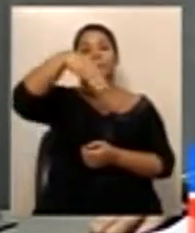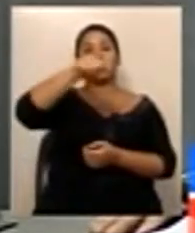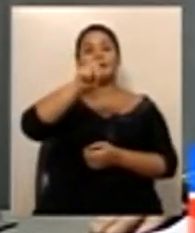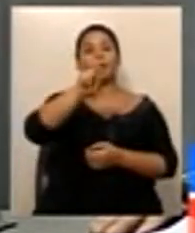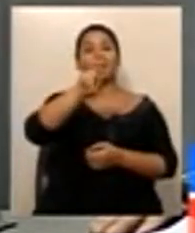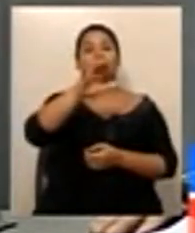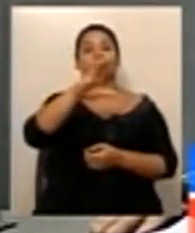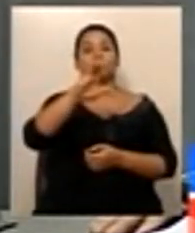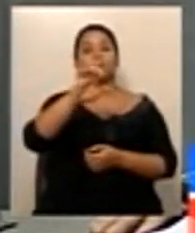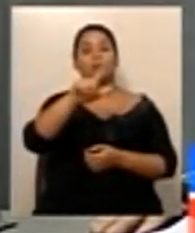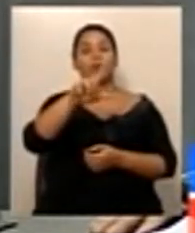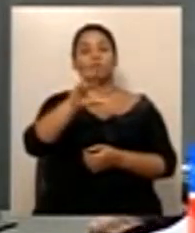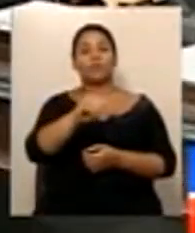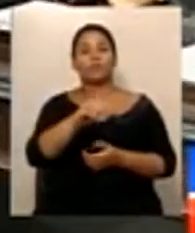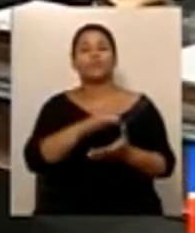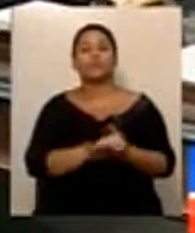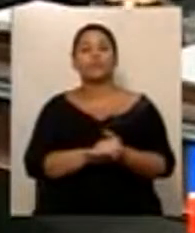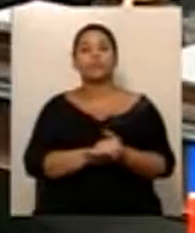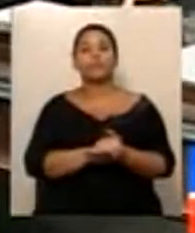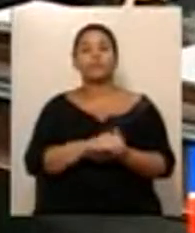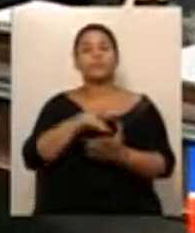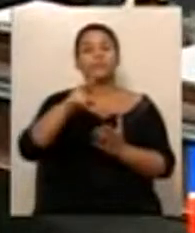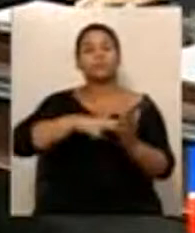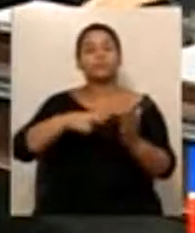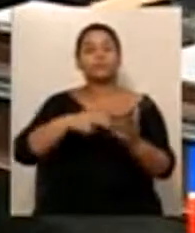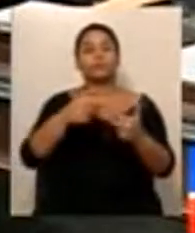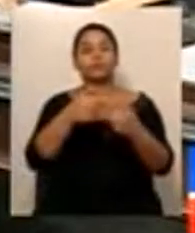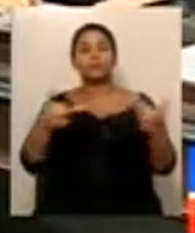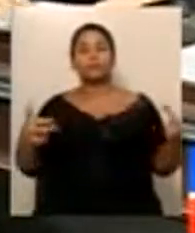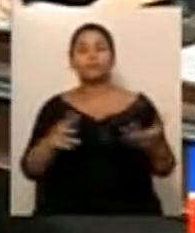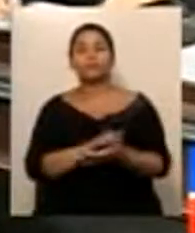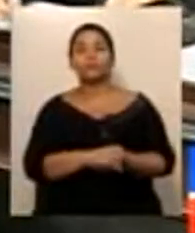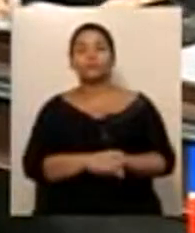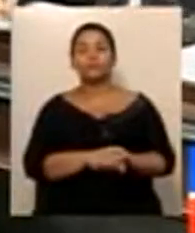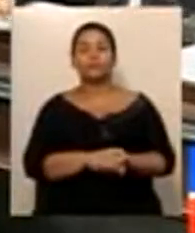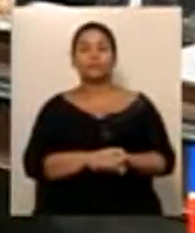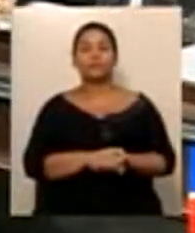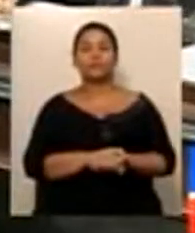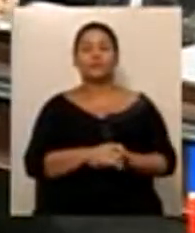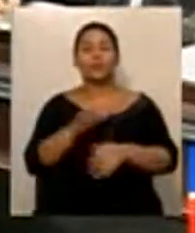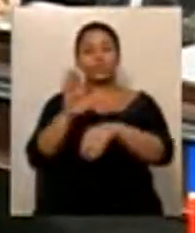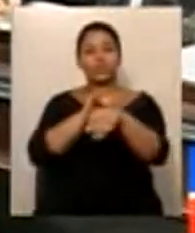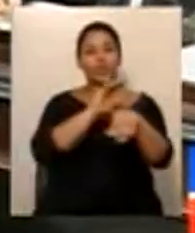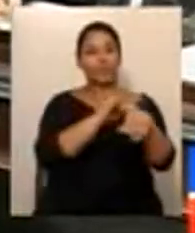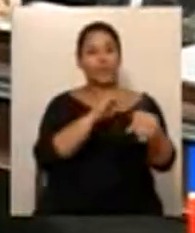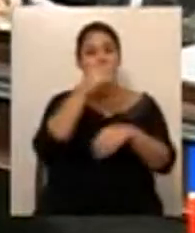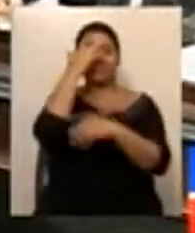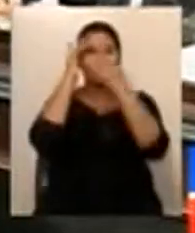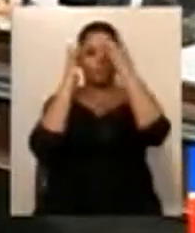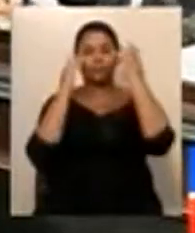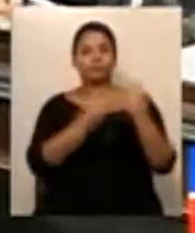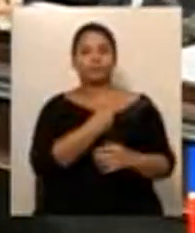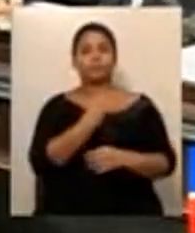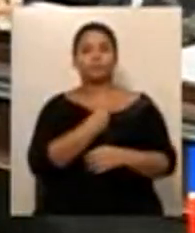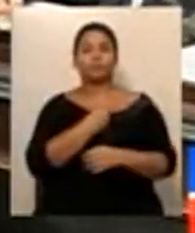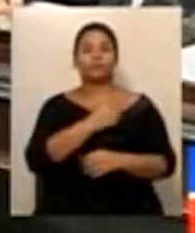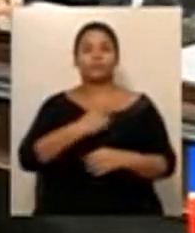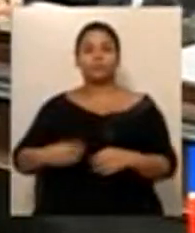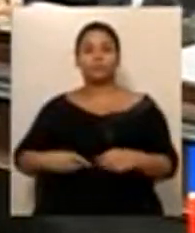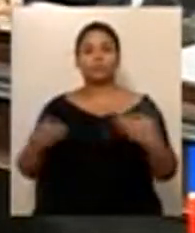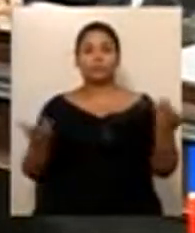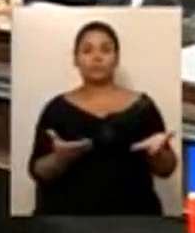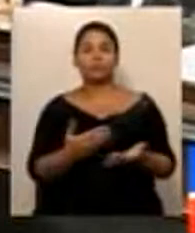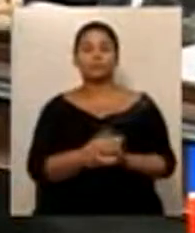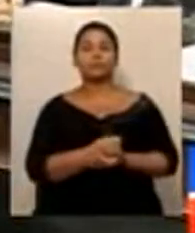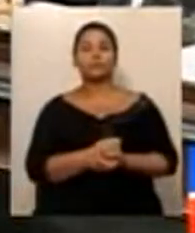proceda a verificação de coro. Deputado Fernando Toledo. Deputado Antônio Albuquerque. Deputado Sérgio